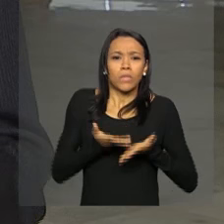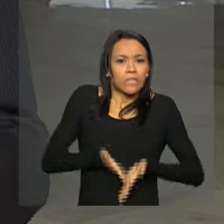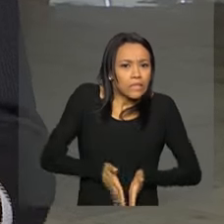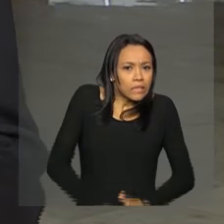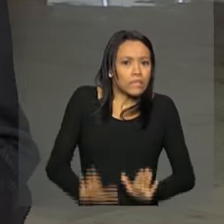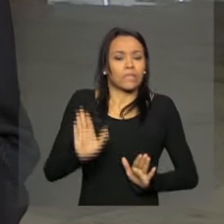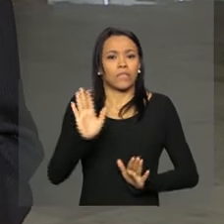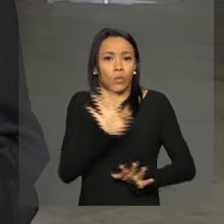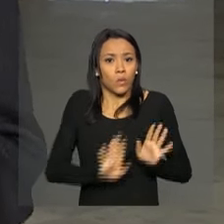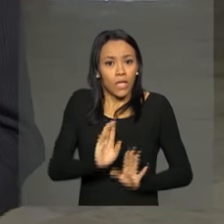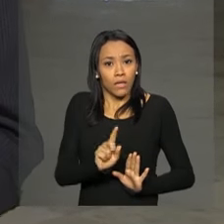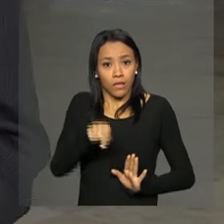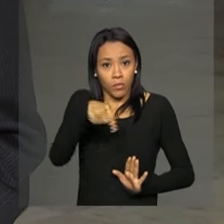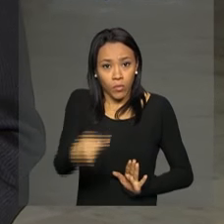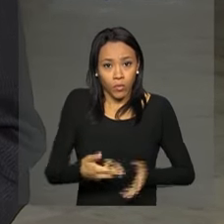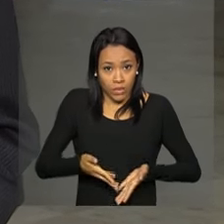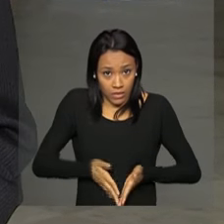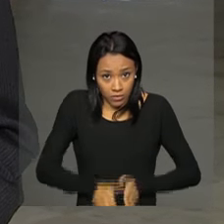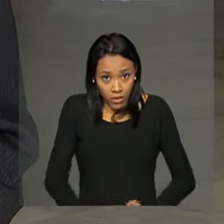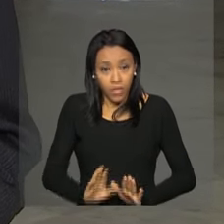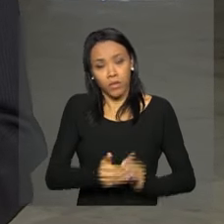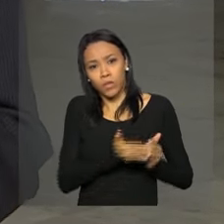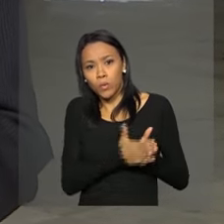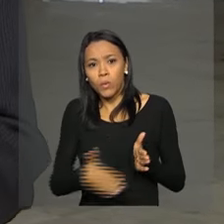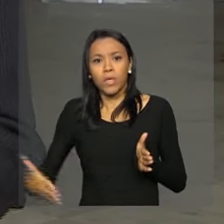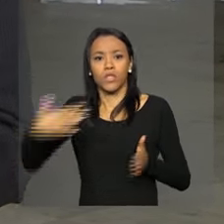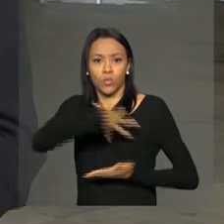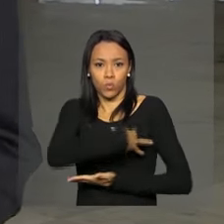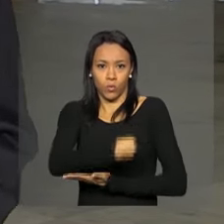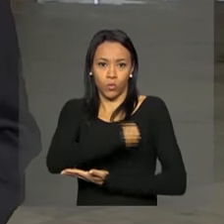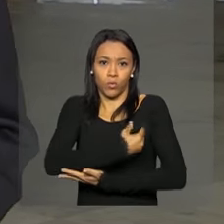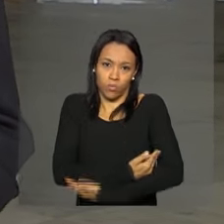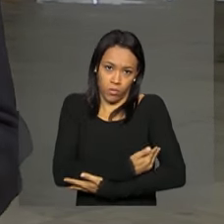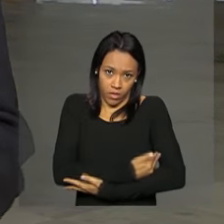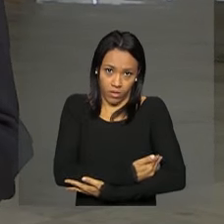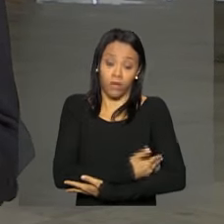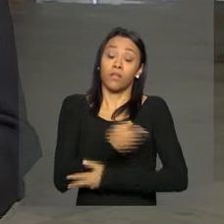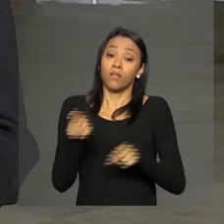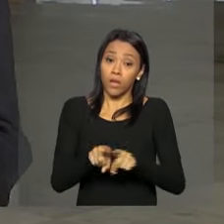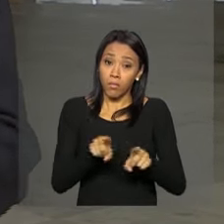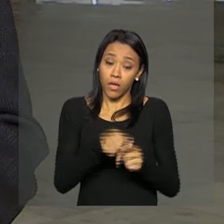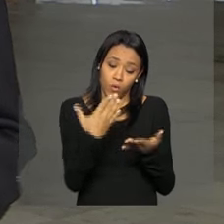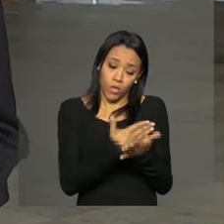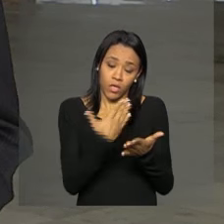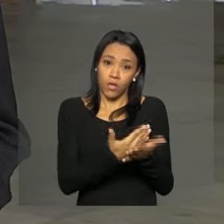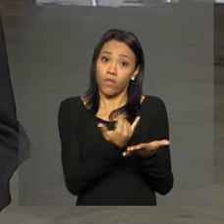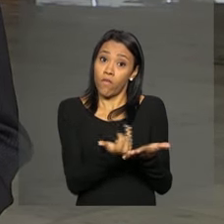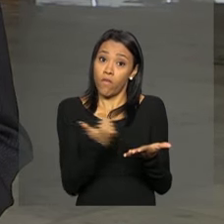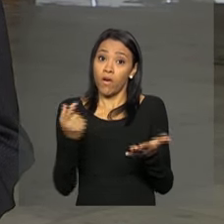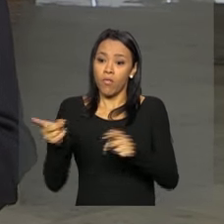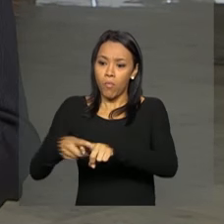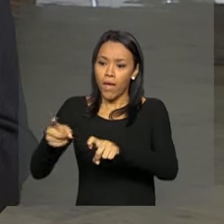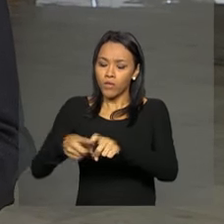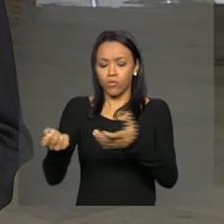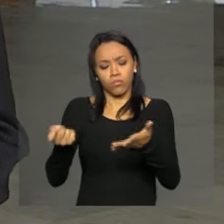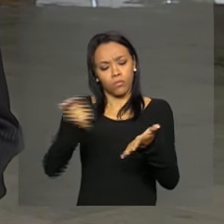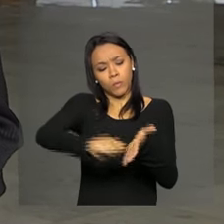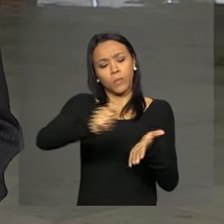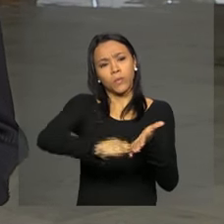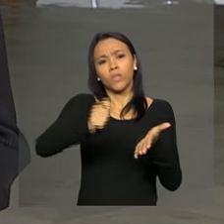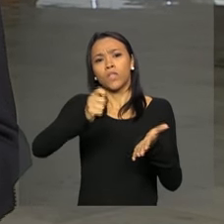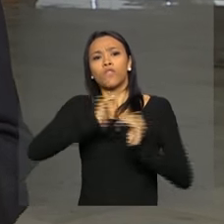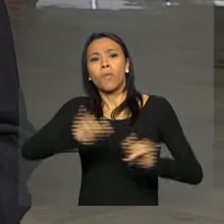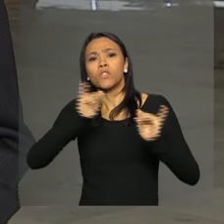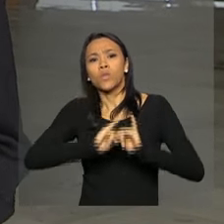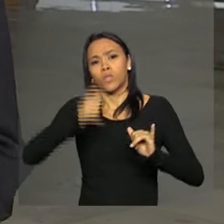cuidados após o parto e durante a amamentação. Ela também permite que o registro de informações da gestante,